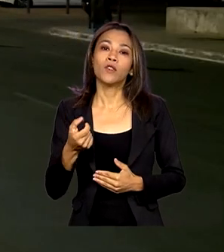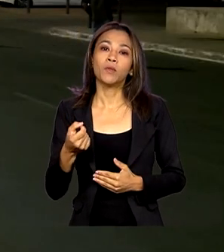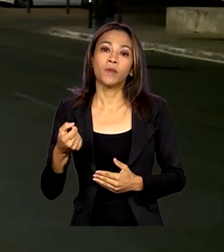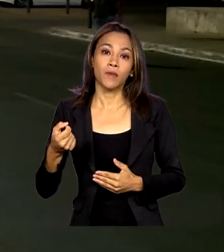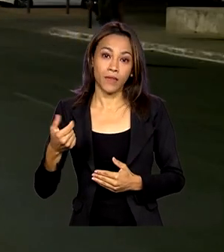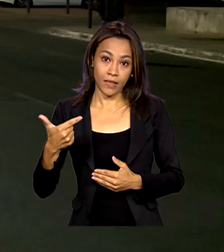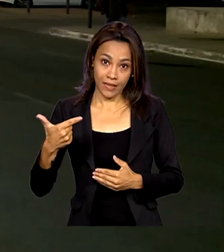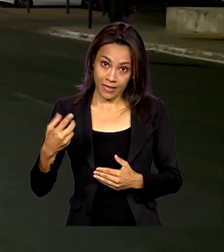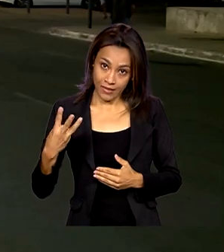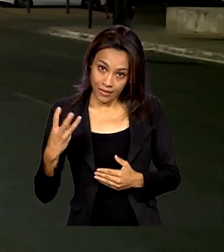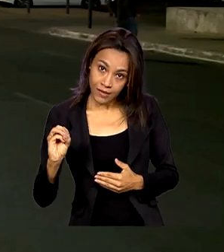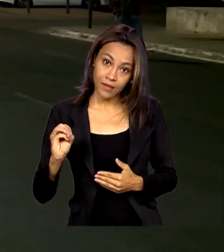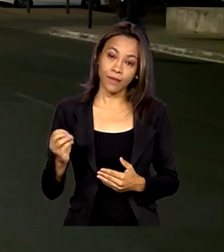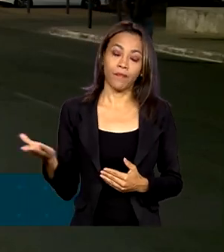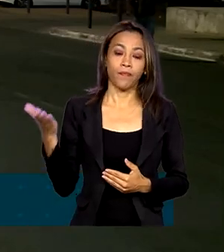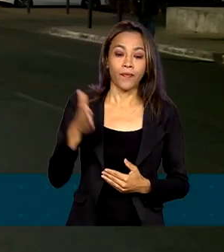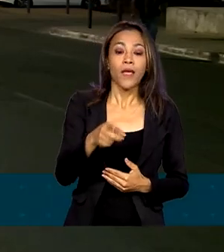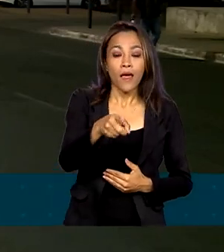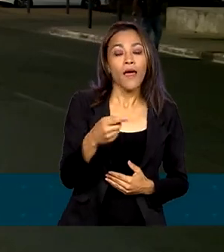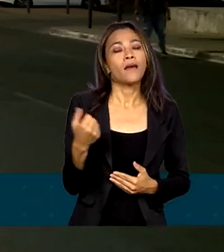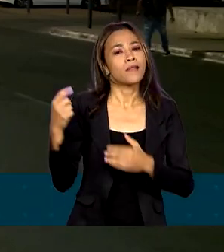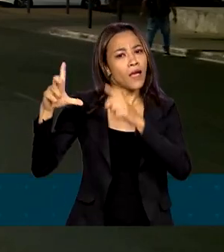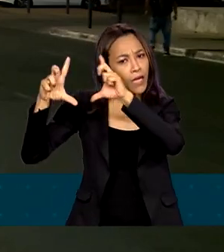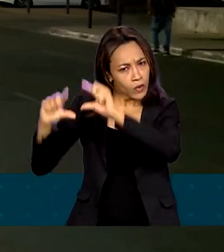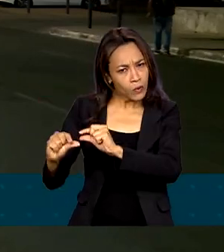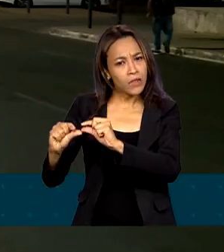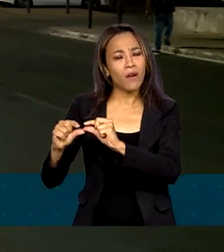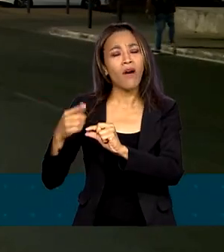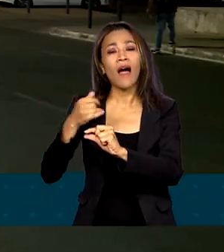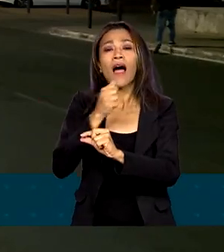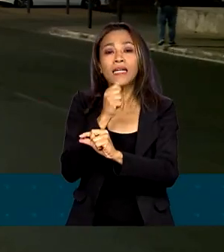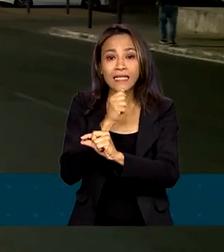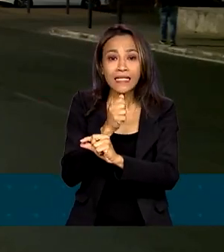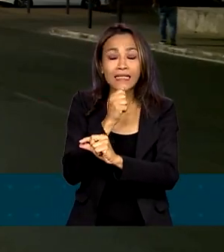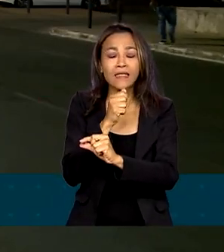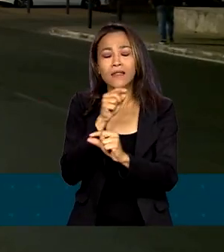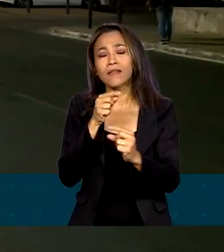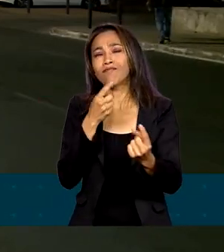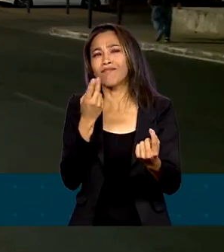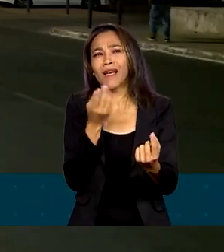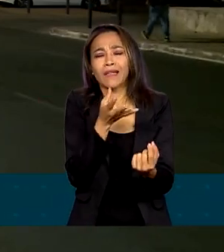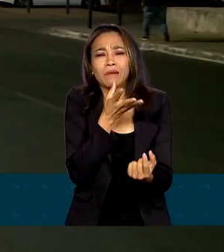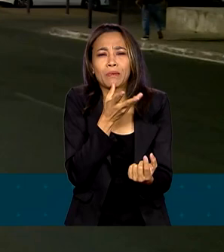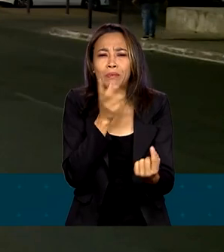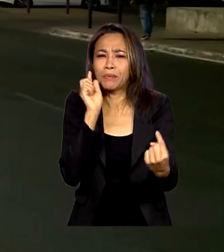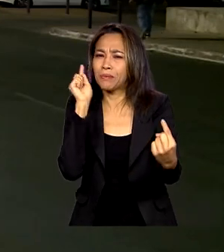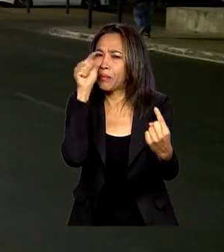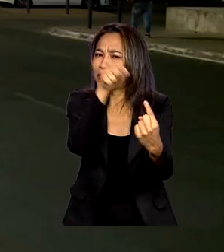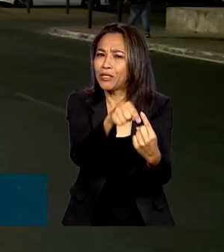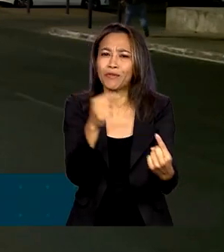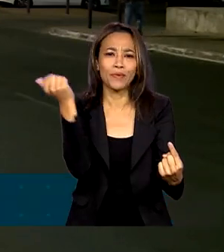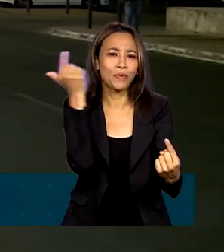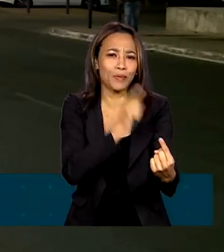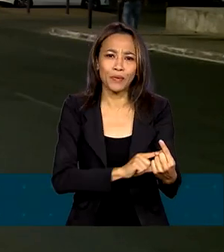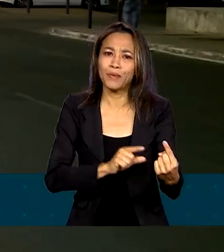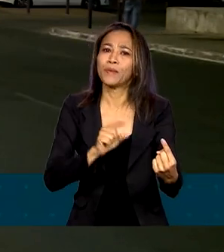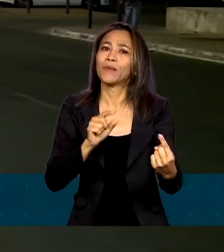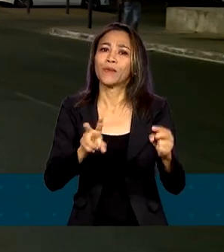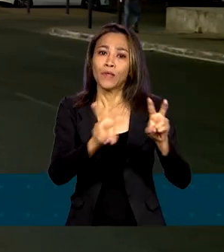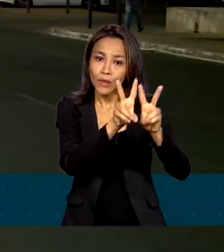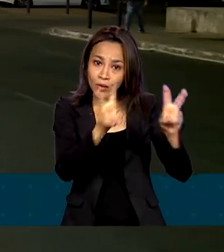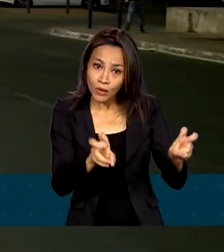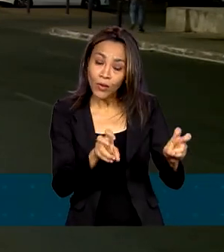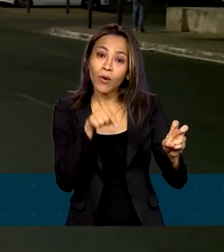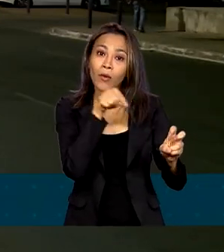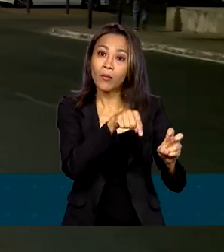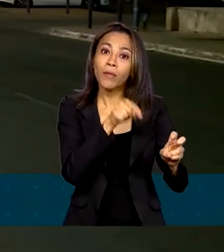positiva, essa redução ainda está distante dos objetivos do desenvolvimento sustentável da Organização das